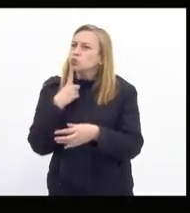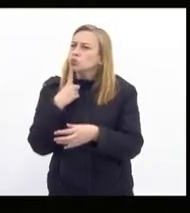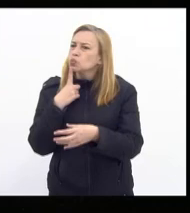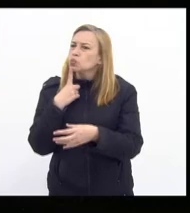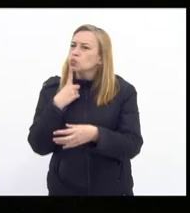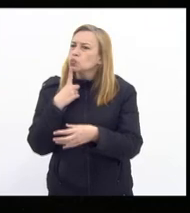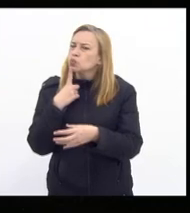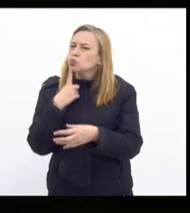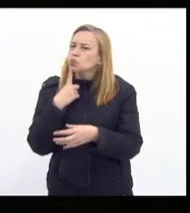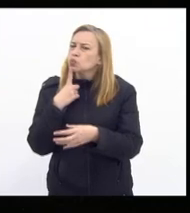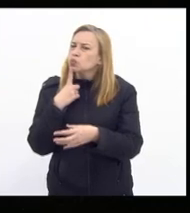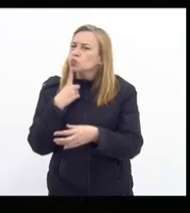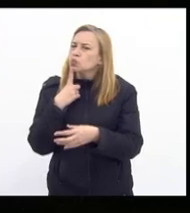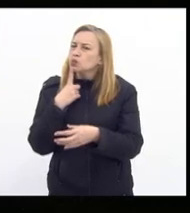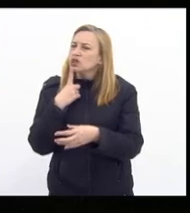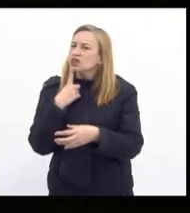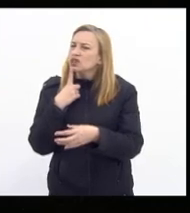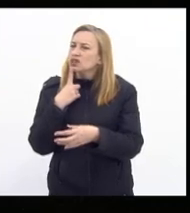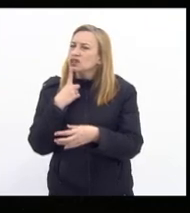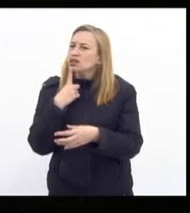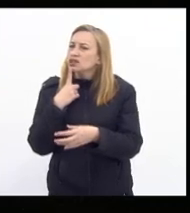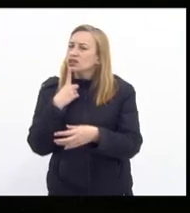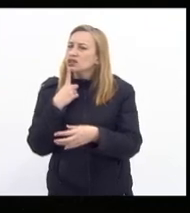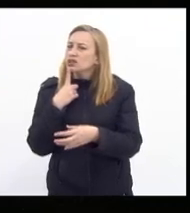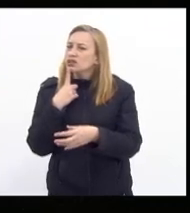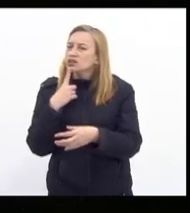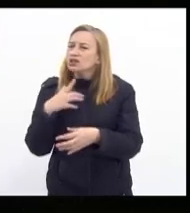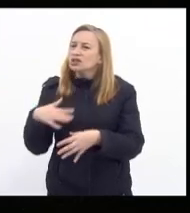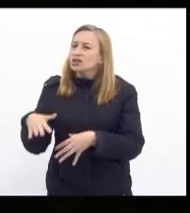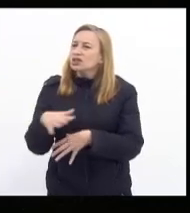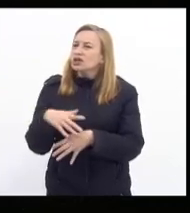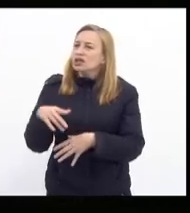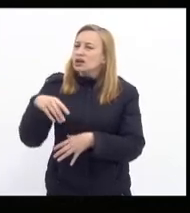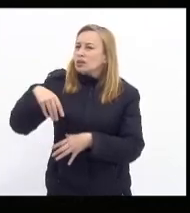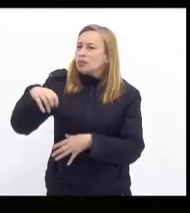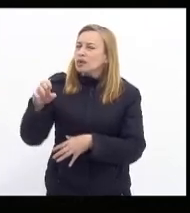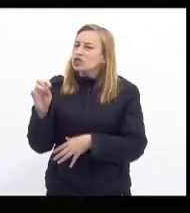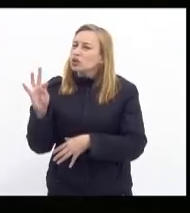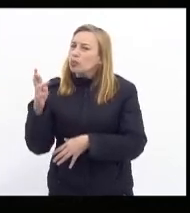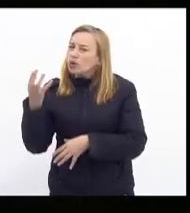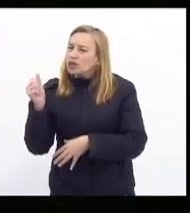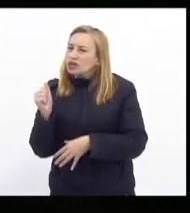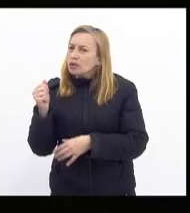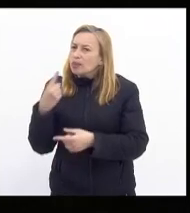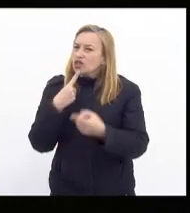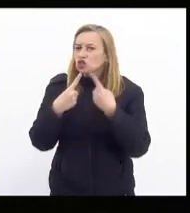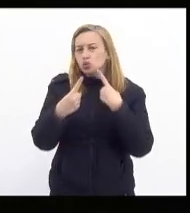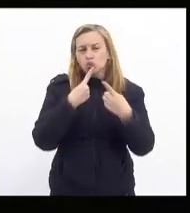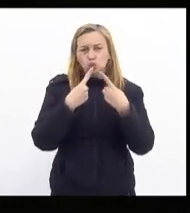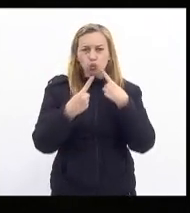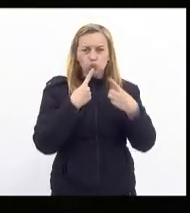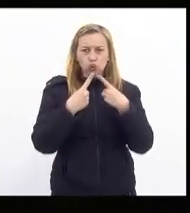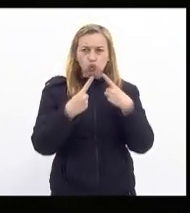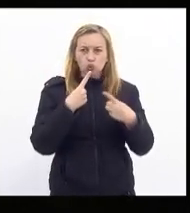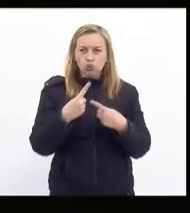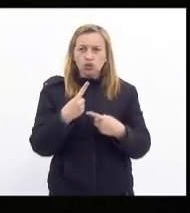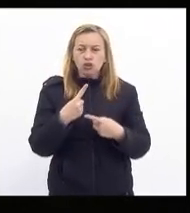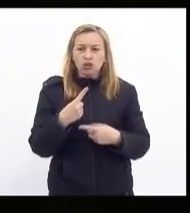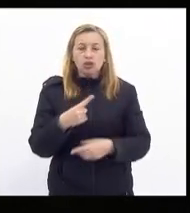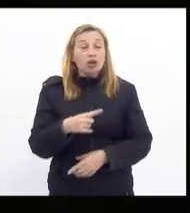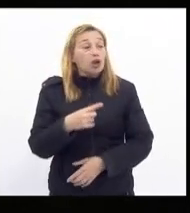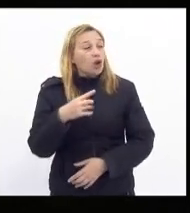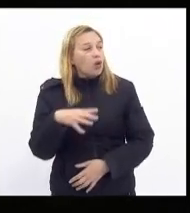região metropolitana exatamente para discutir e ouvindo